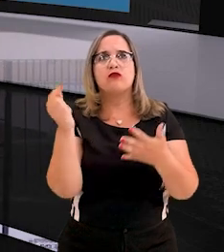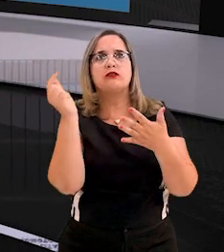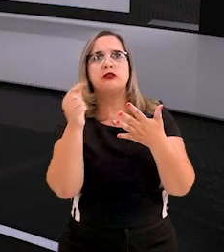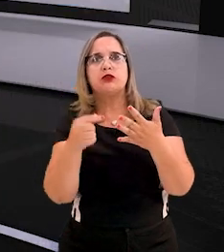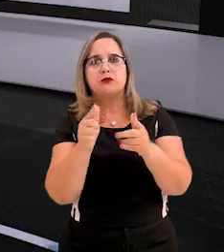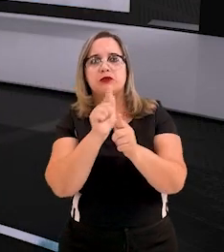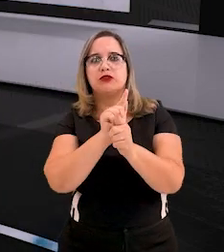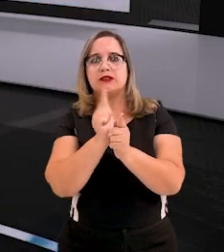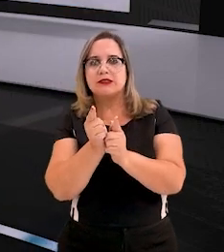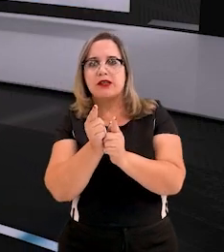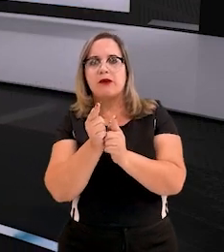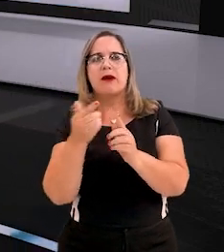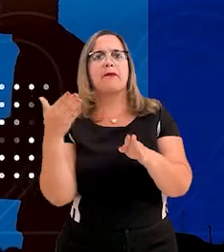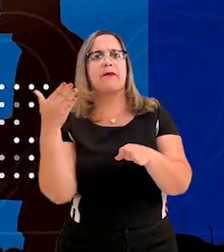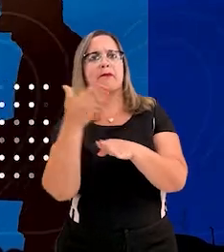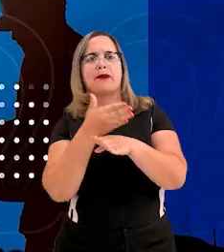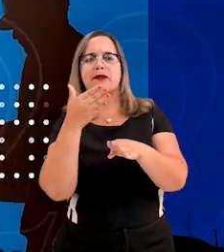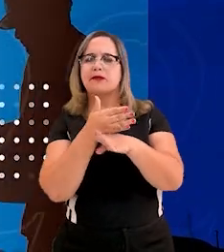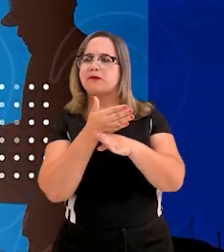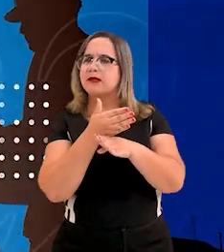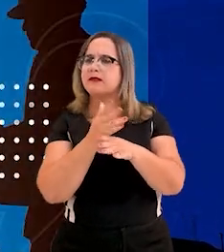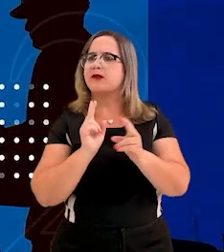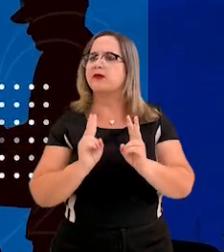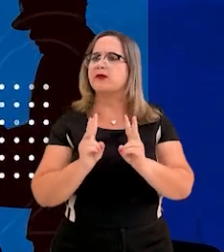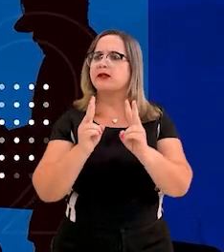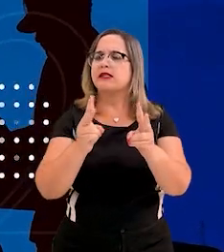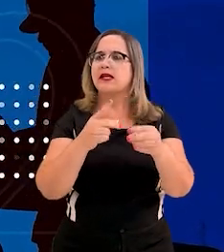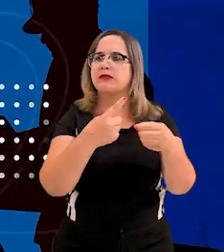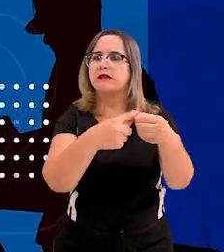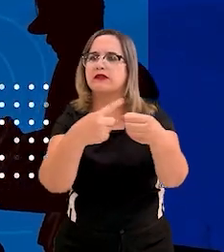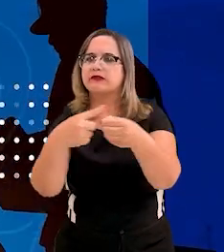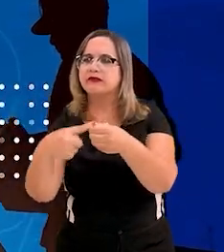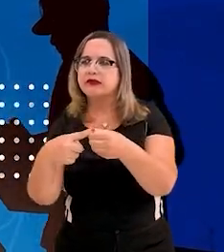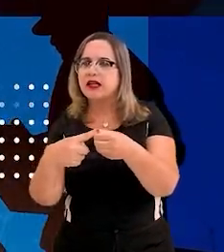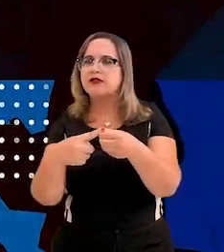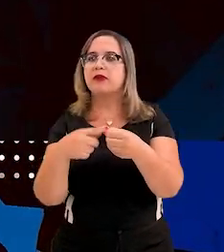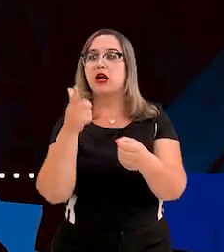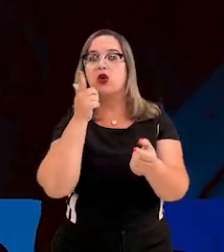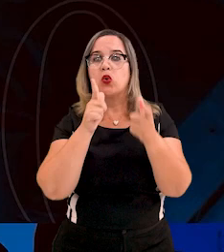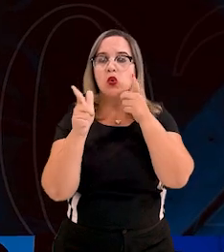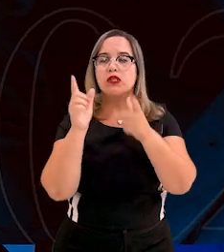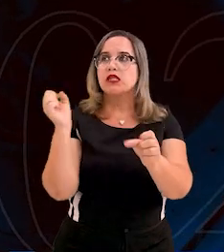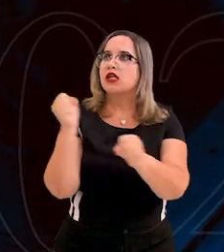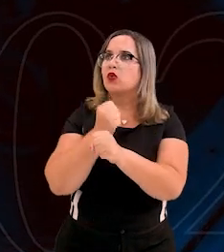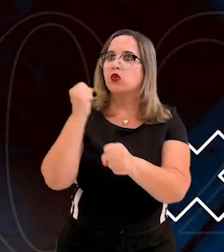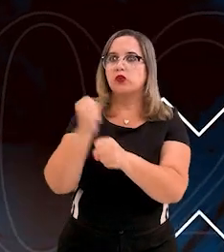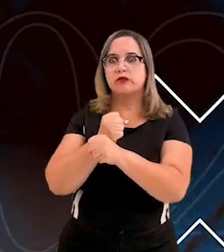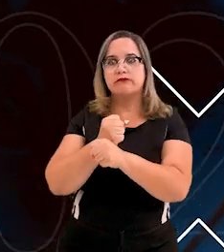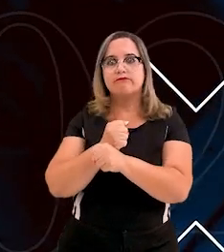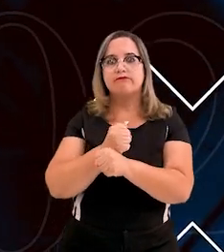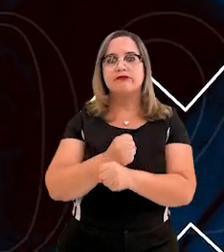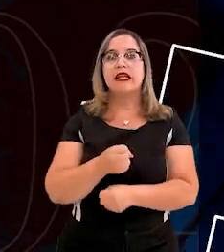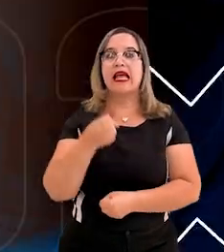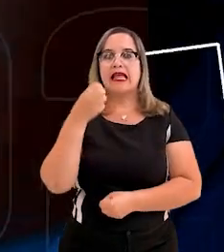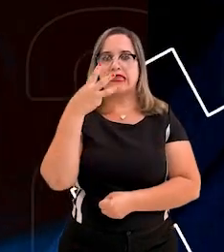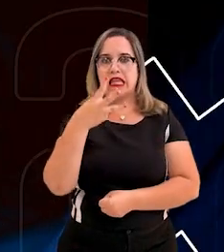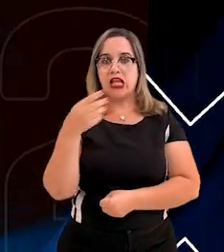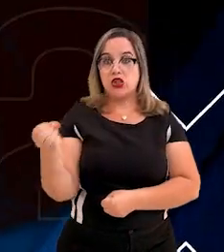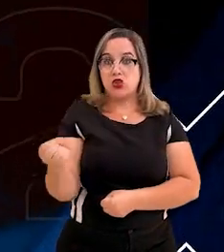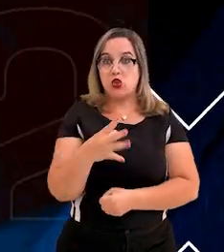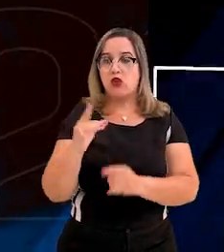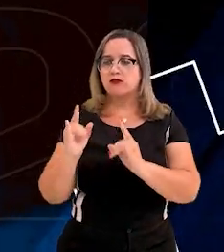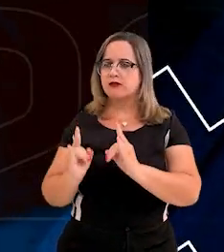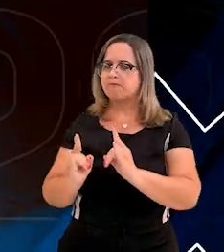modelo de gestão com a participação ativa dos municípios na realização das obras. Três